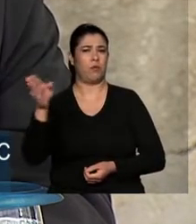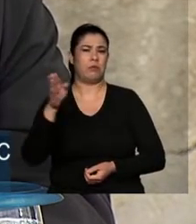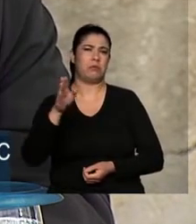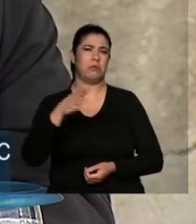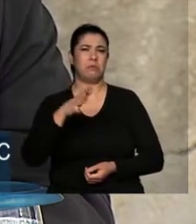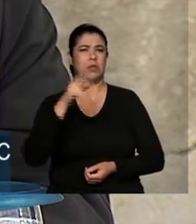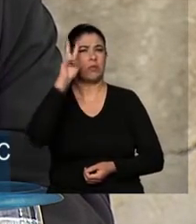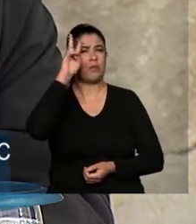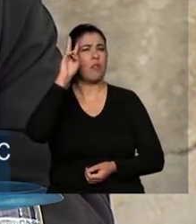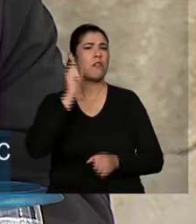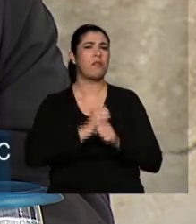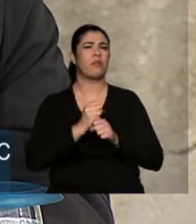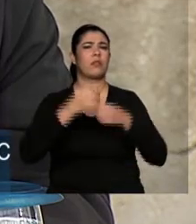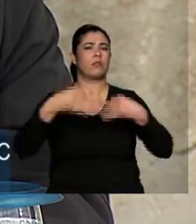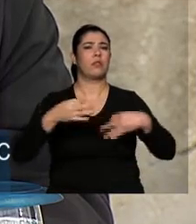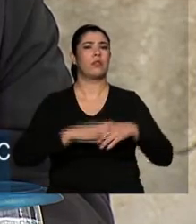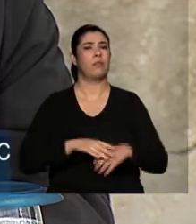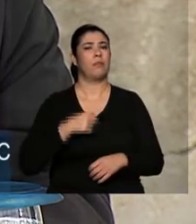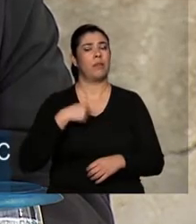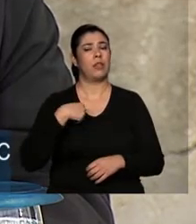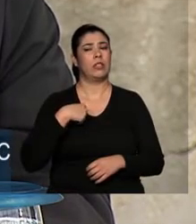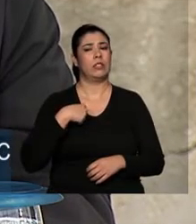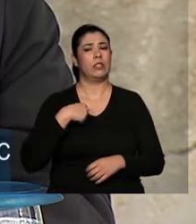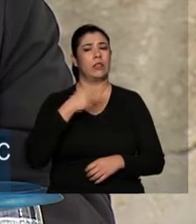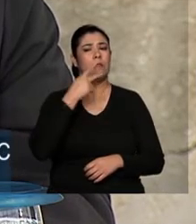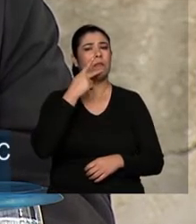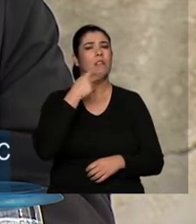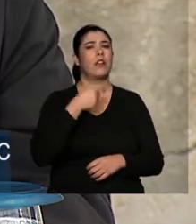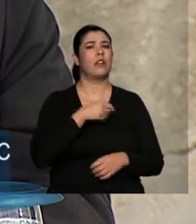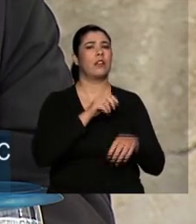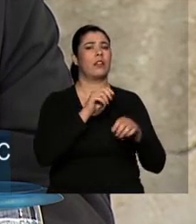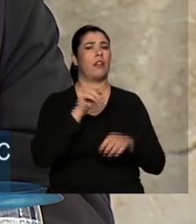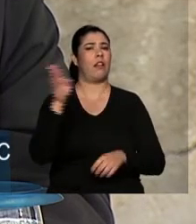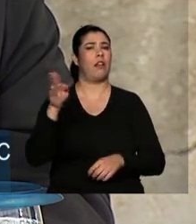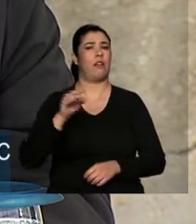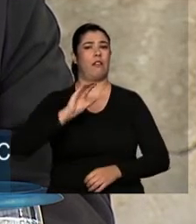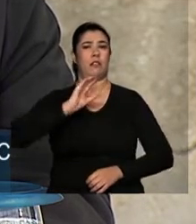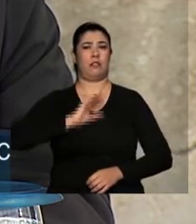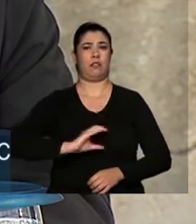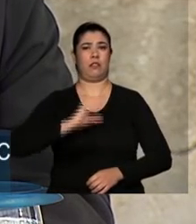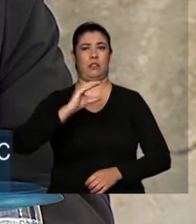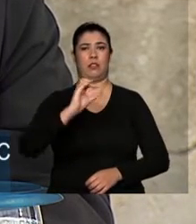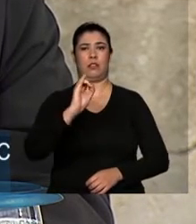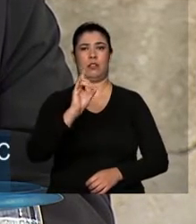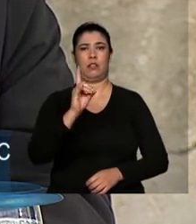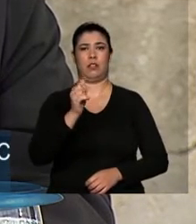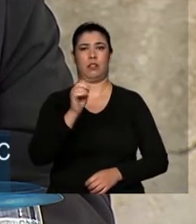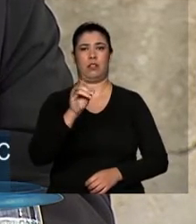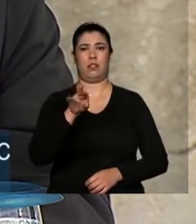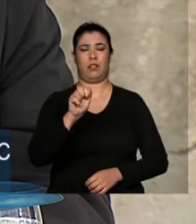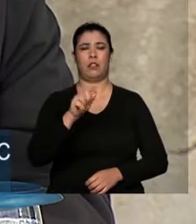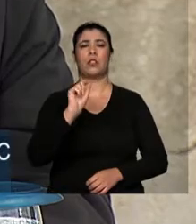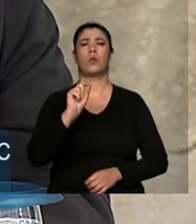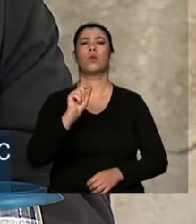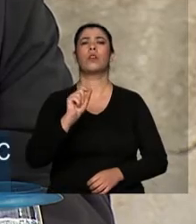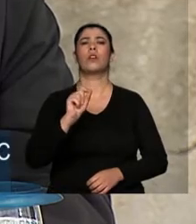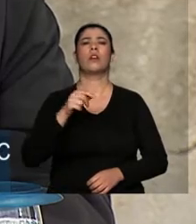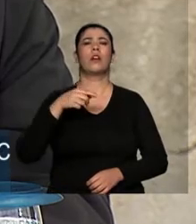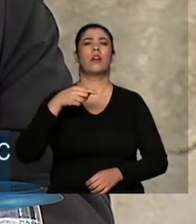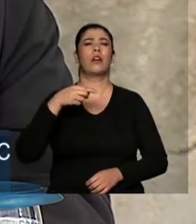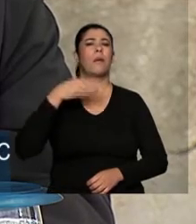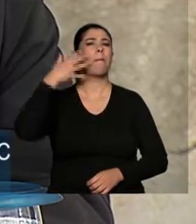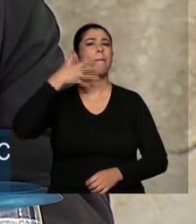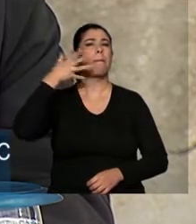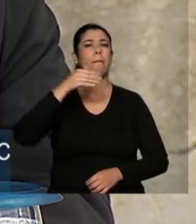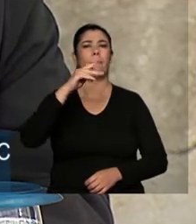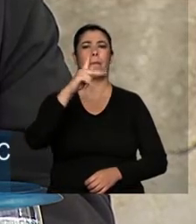97, eu não me lembro bem o ano. Mas eu falei sobre cidadania para aqueles meninos. Política, polis. De onde vem a palavra